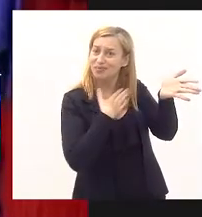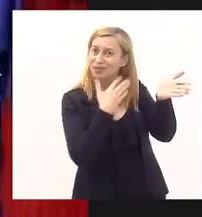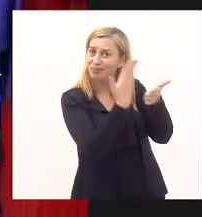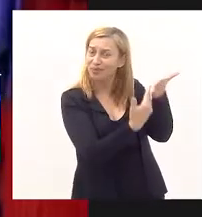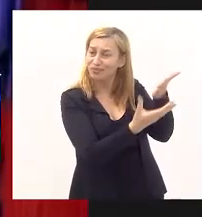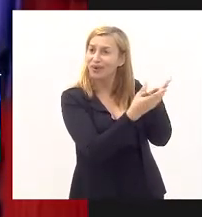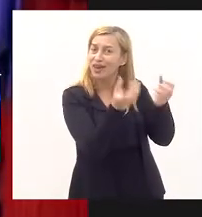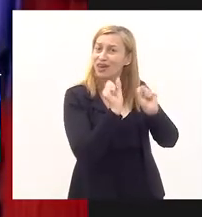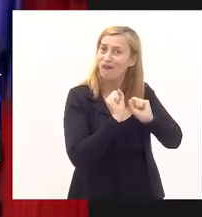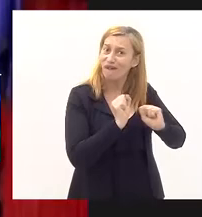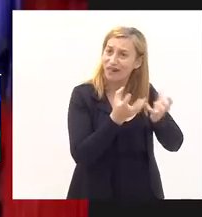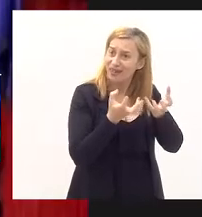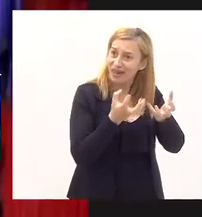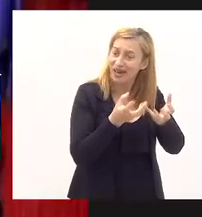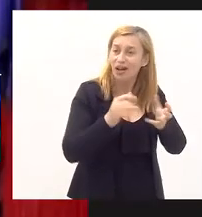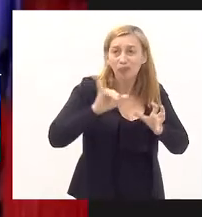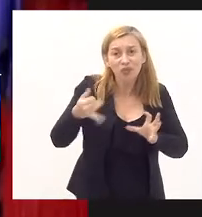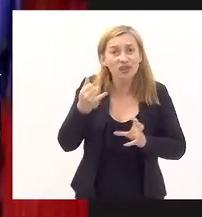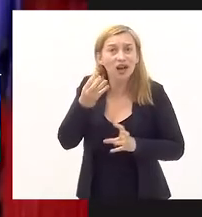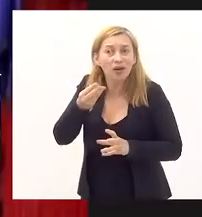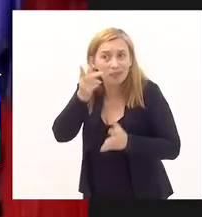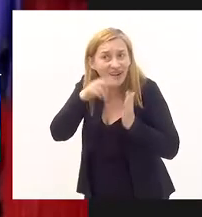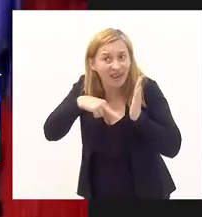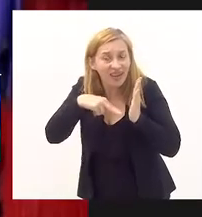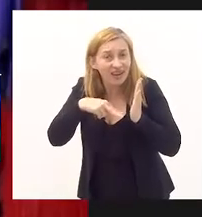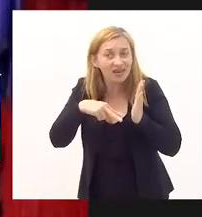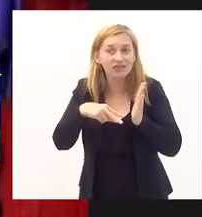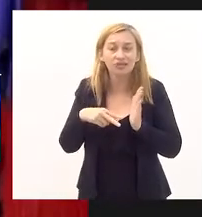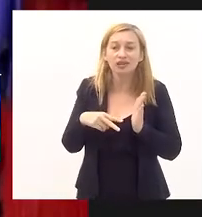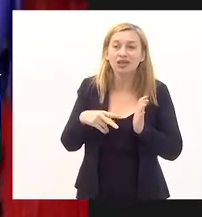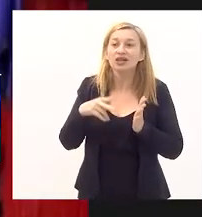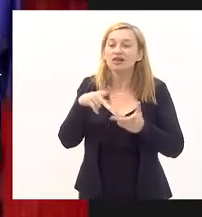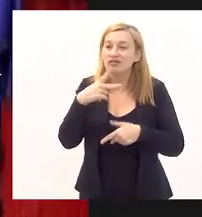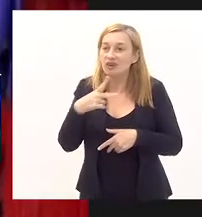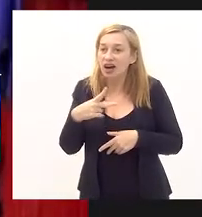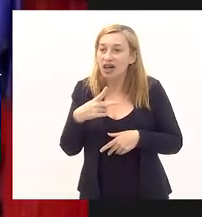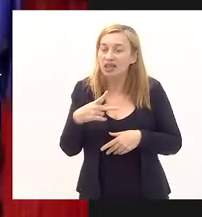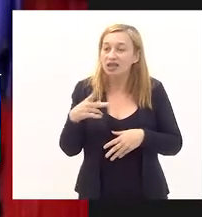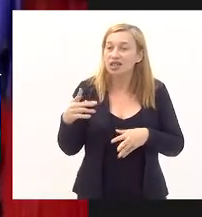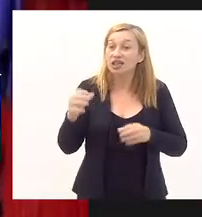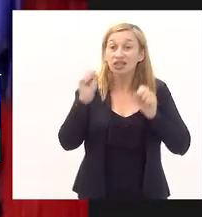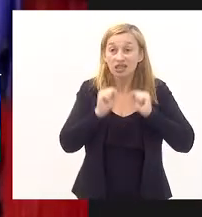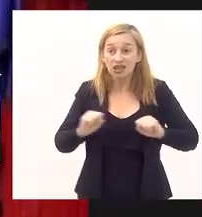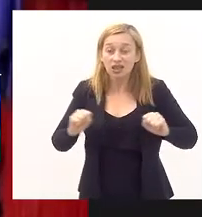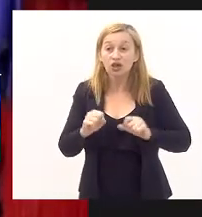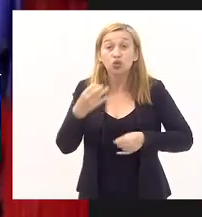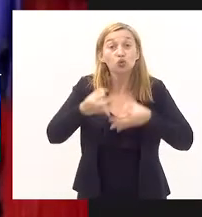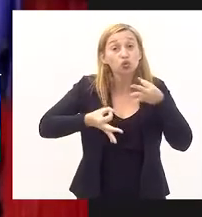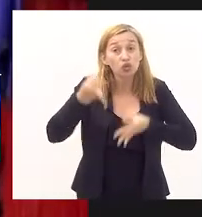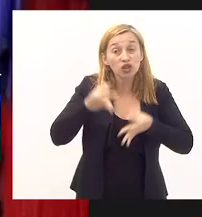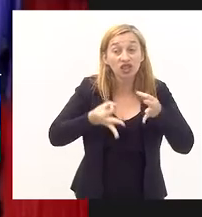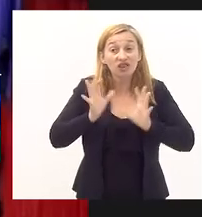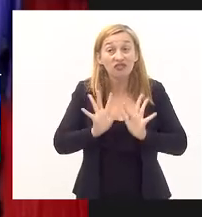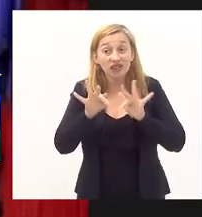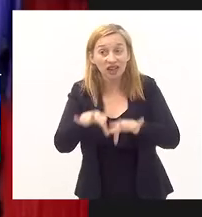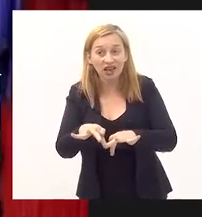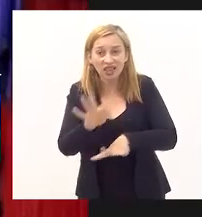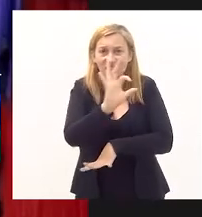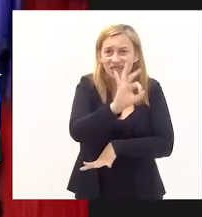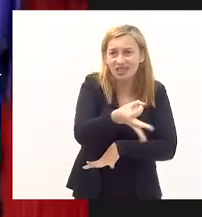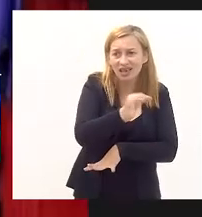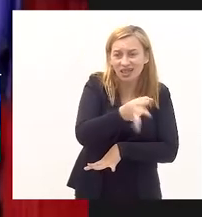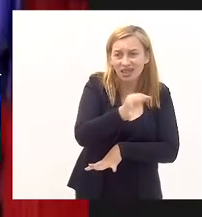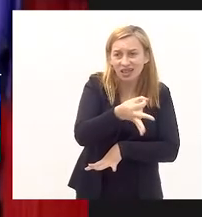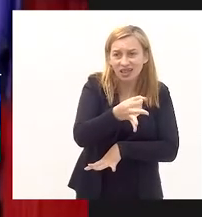eu quero, inclusive, aproveitar aqui para ler esse papel. Que diz, logo essa assessoria especial jurídica conclui que de fato